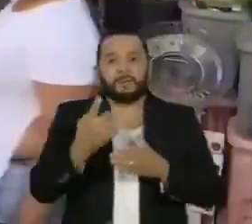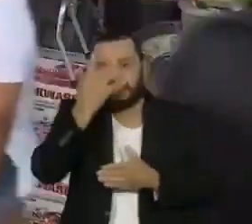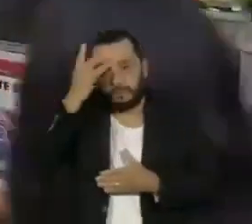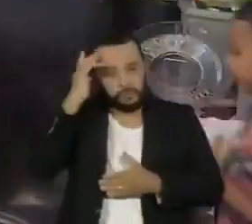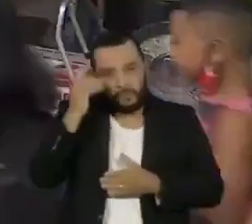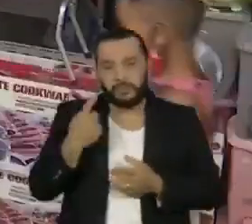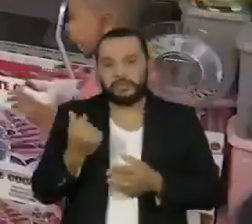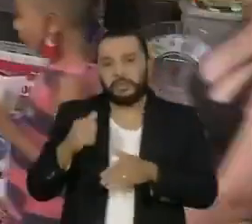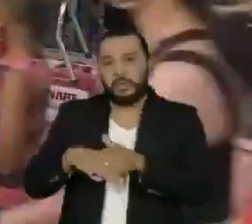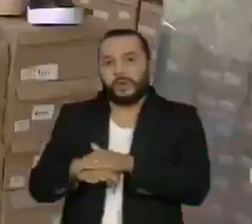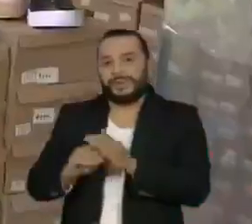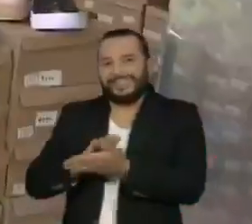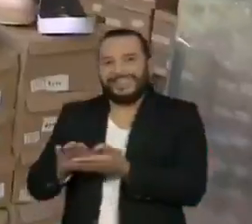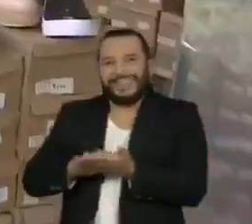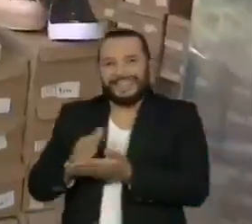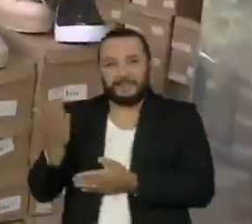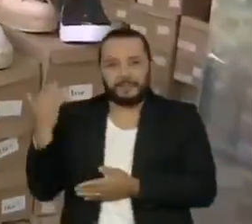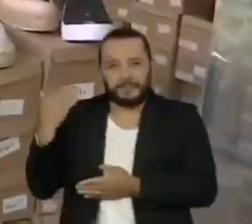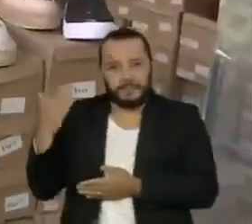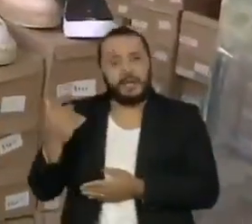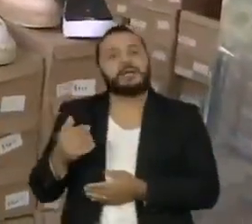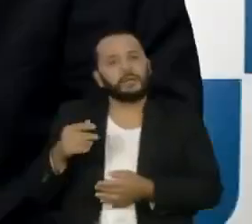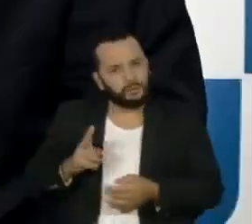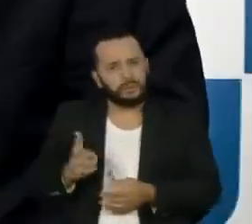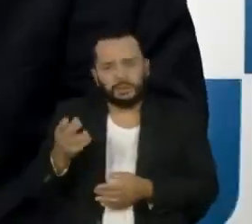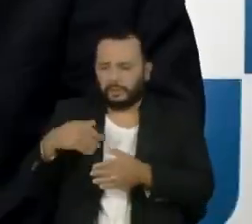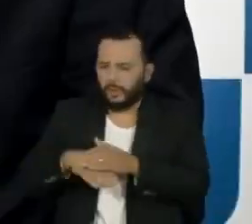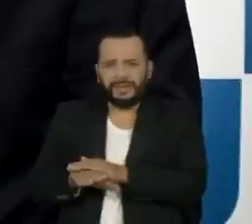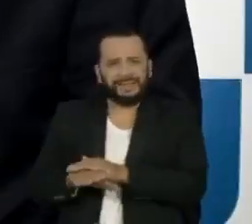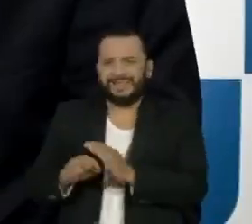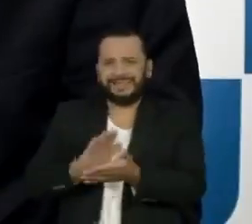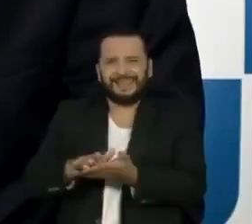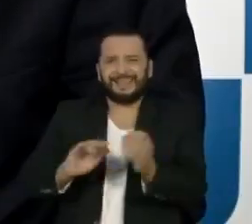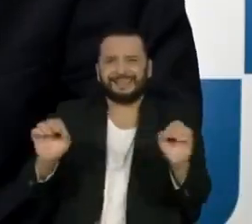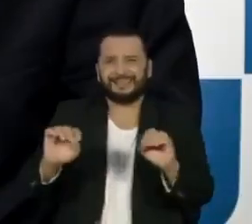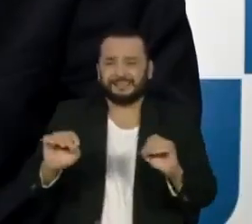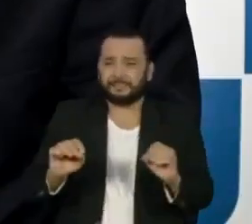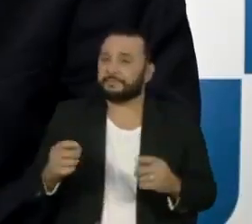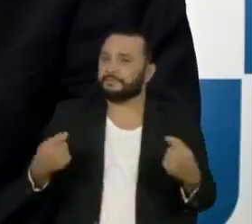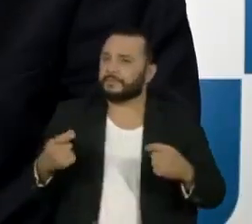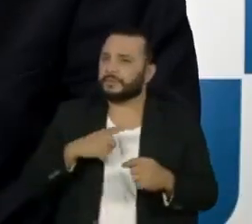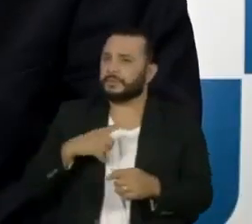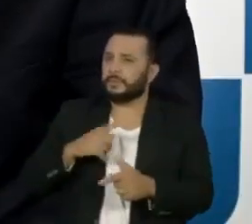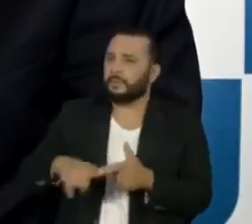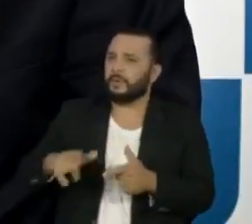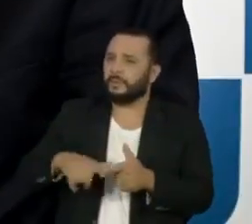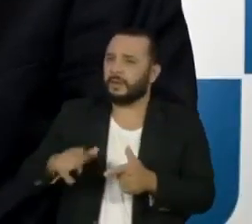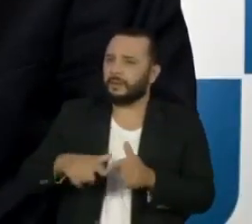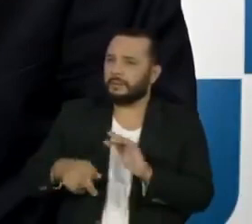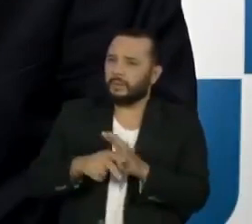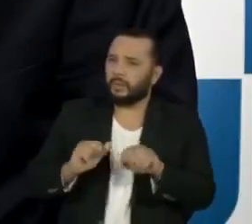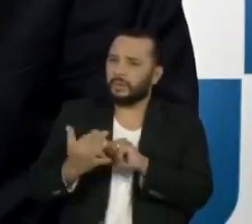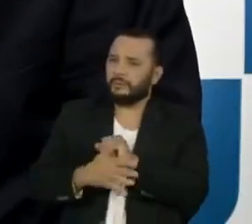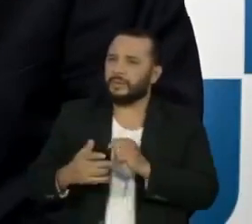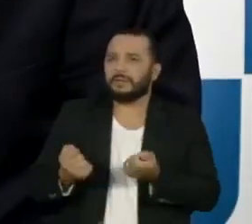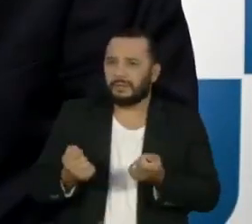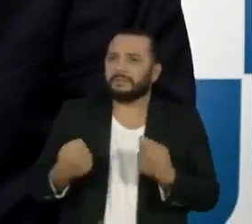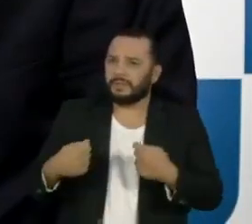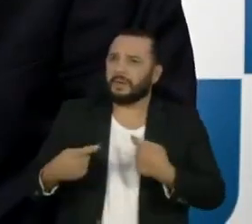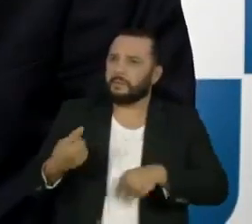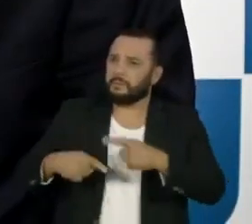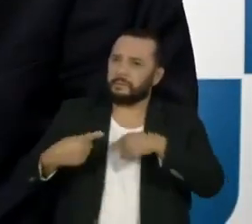guardava dinheiro antes da pandemia e vão continuar assim. A superação definitiva de todos os efeitos da pandemia na economia brasileira